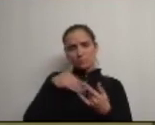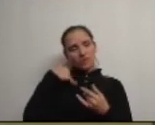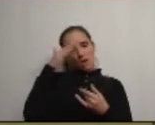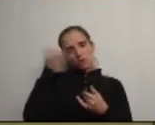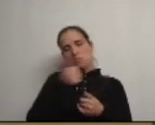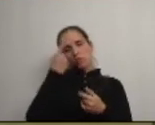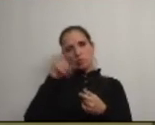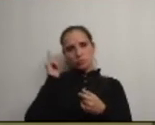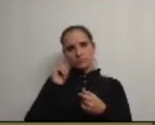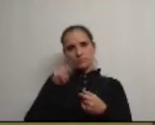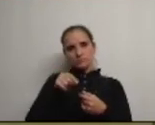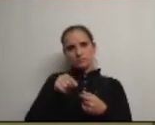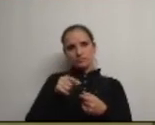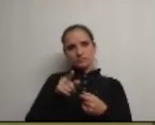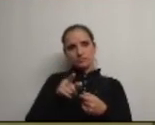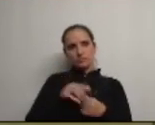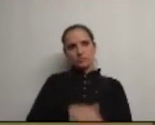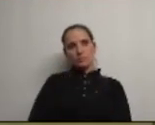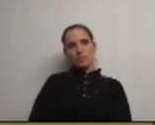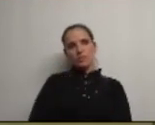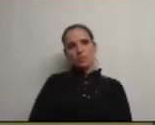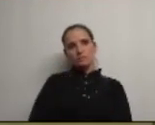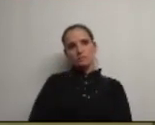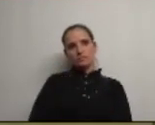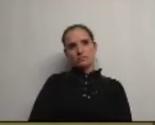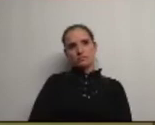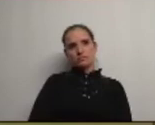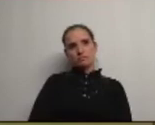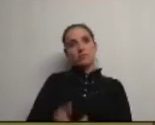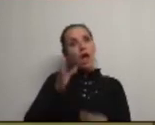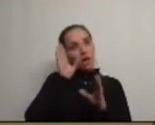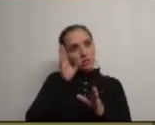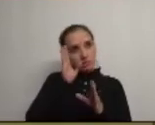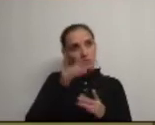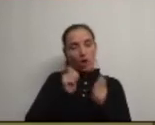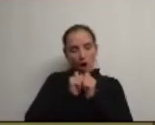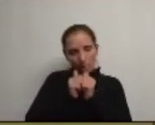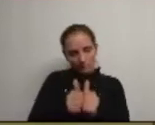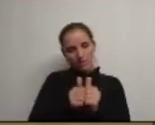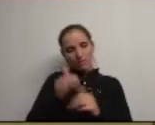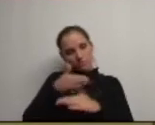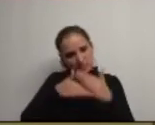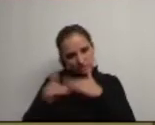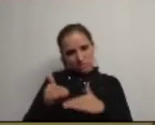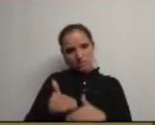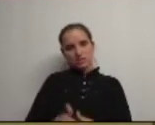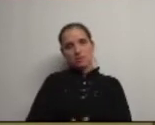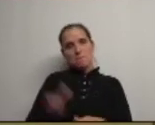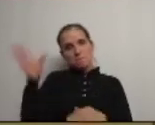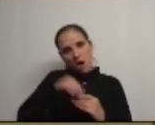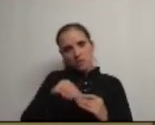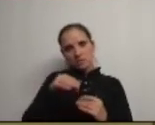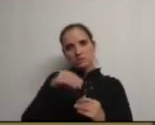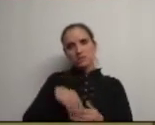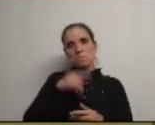não era melhor é só isto que aqui em causa é estarmos atentos acompanharmos e fazermos mais